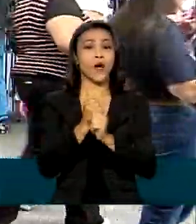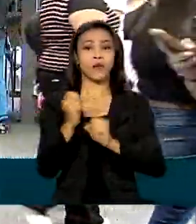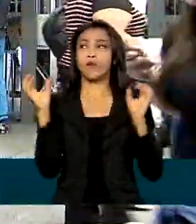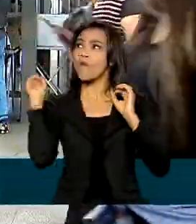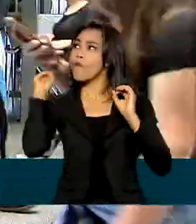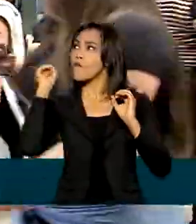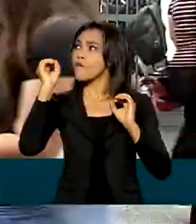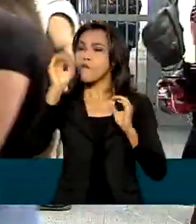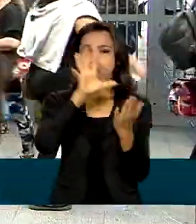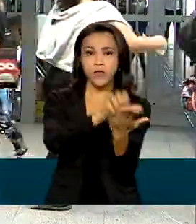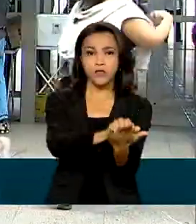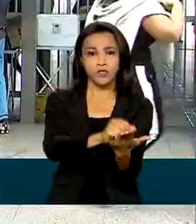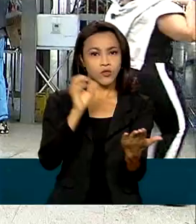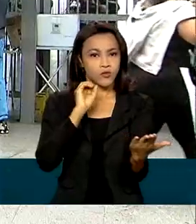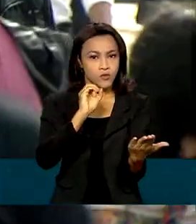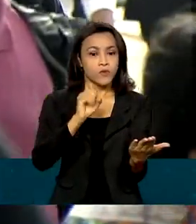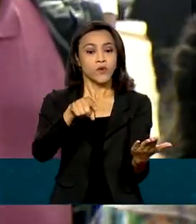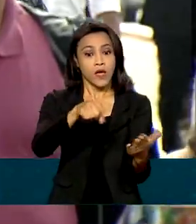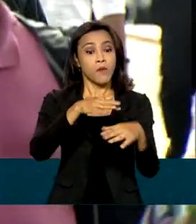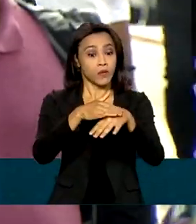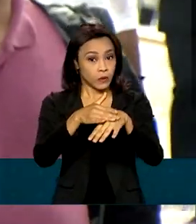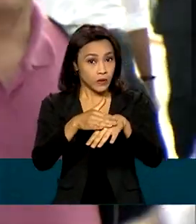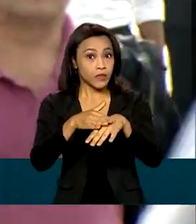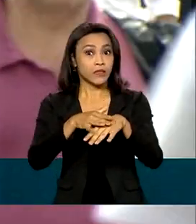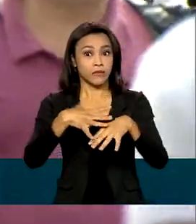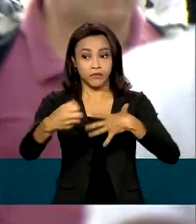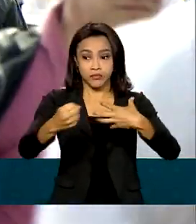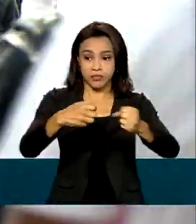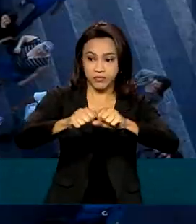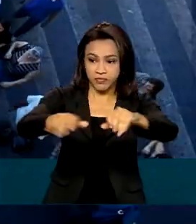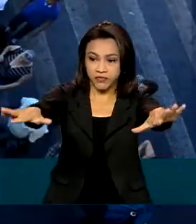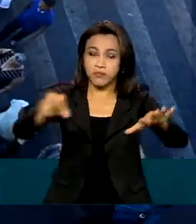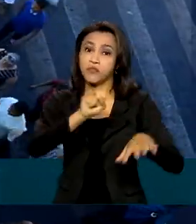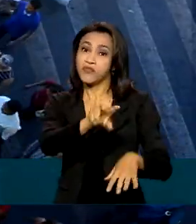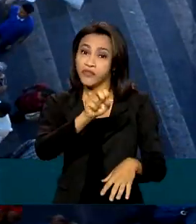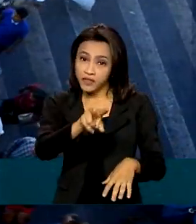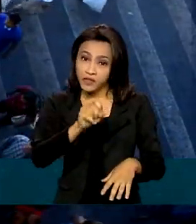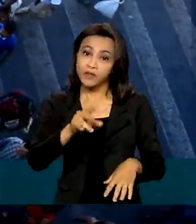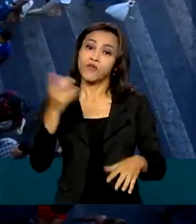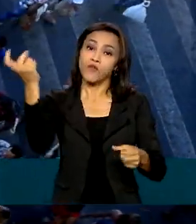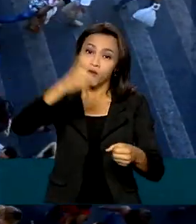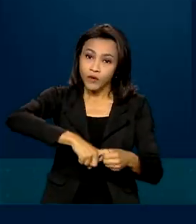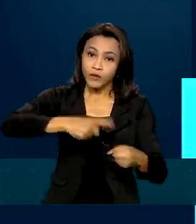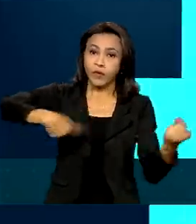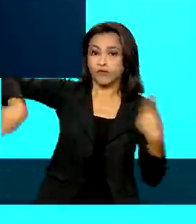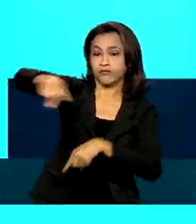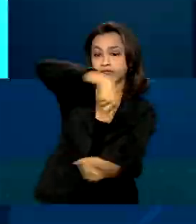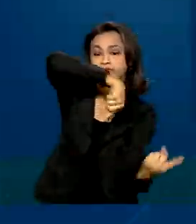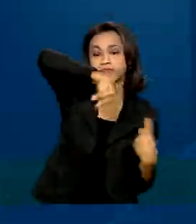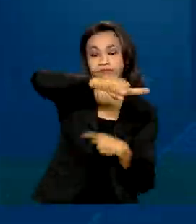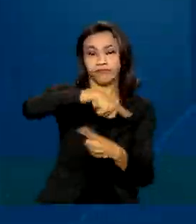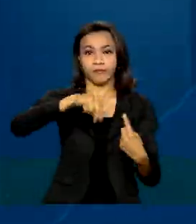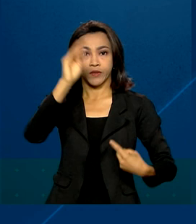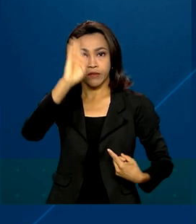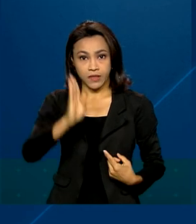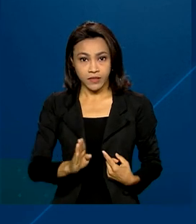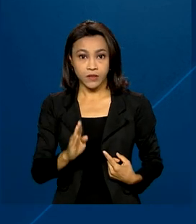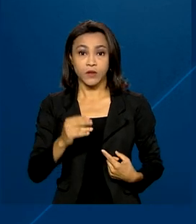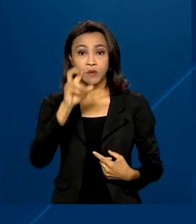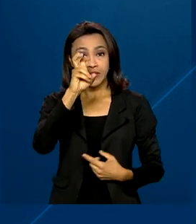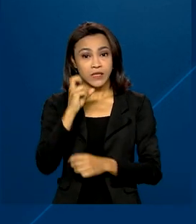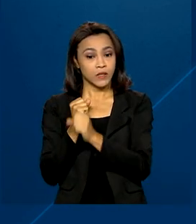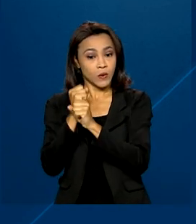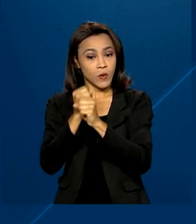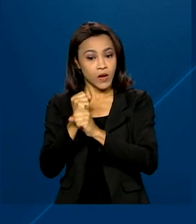sarampo, doença infecciosa causada por um vírus, voltou a circular no país. Nos últimos 5 anos,